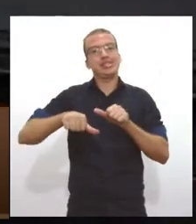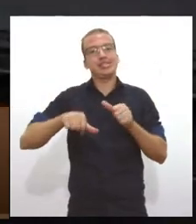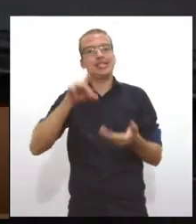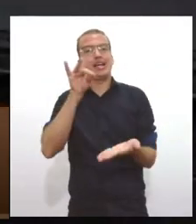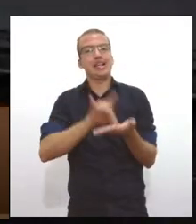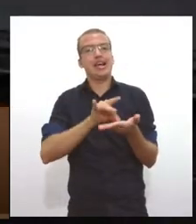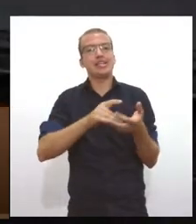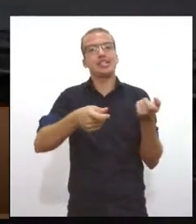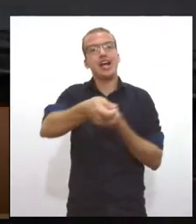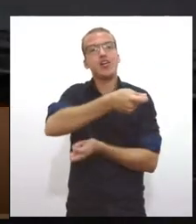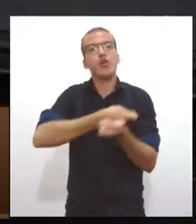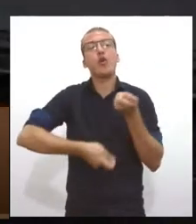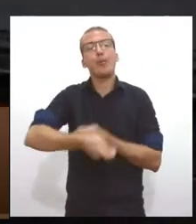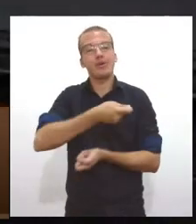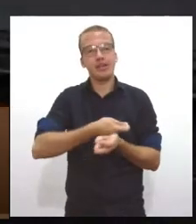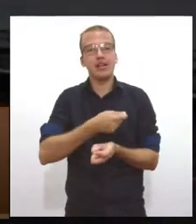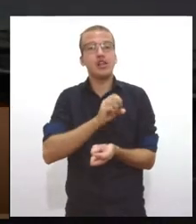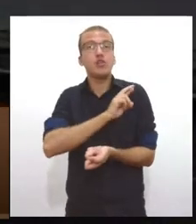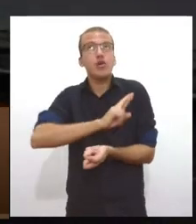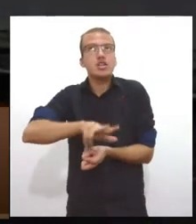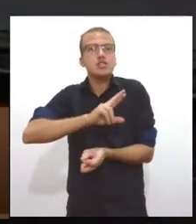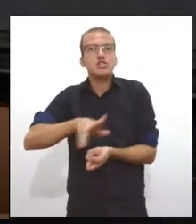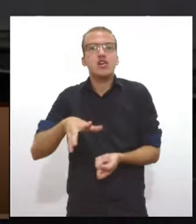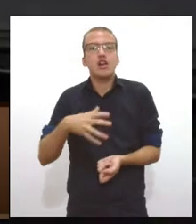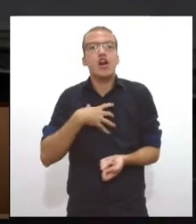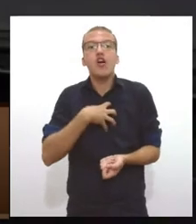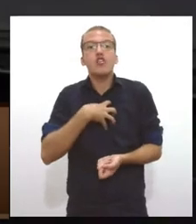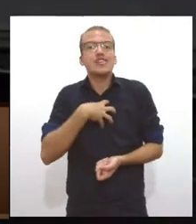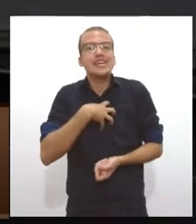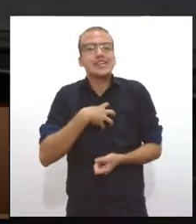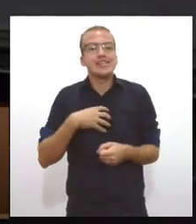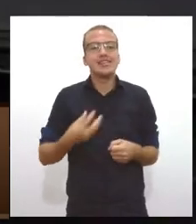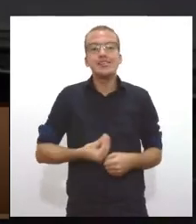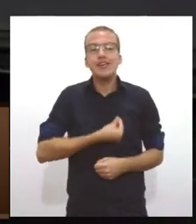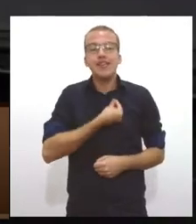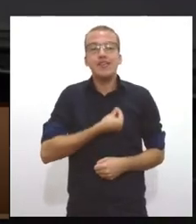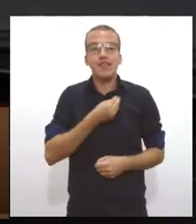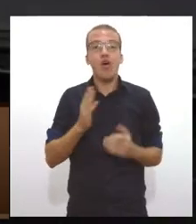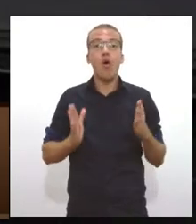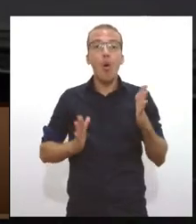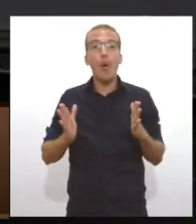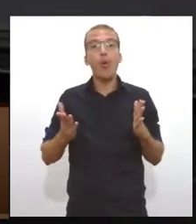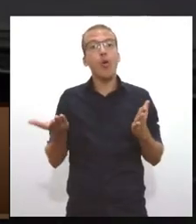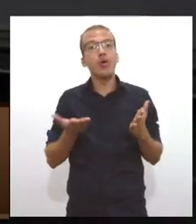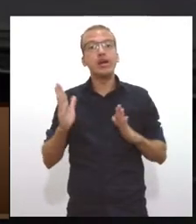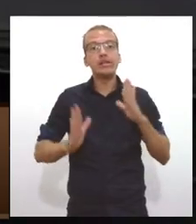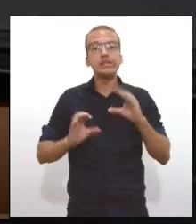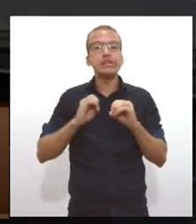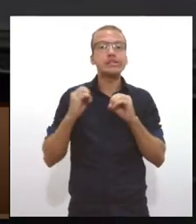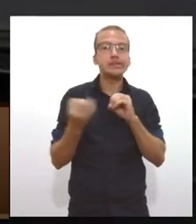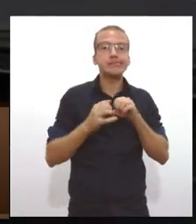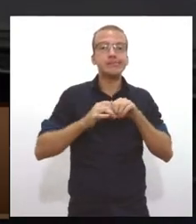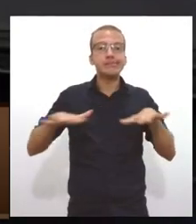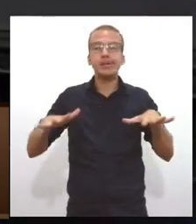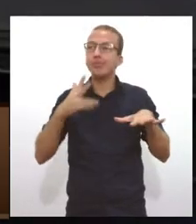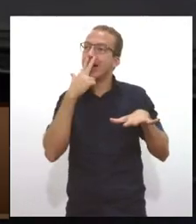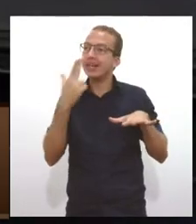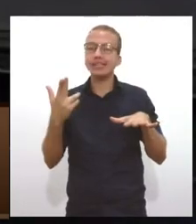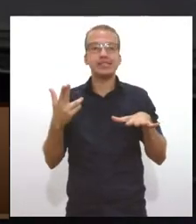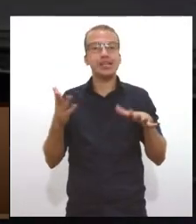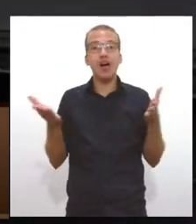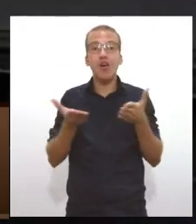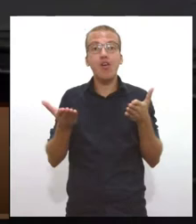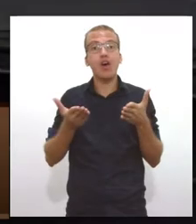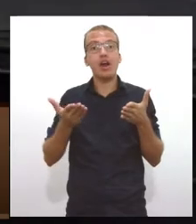não é nem tanto do nosso modo de vida. A pandemia, de uma certa forma, acelerou uma série de processos que ao longo do tempo nós iríamos fazer.